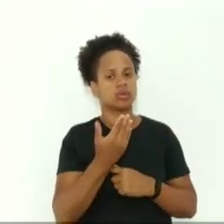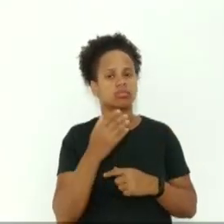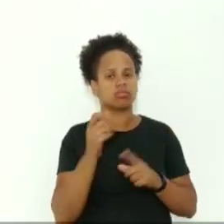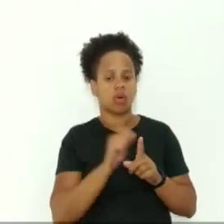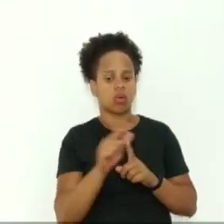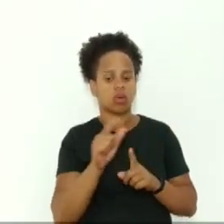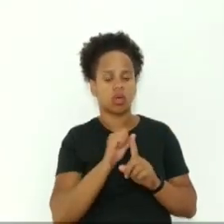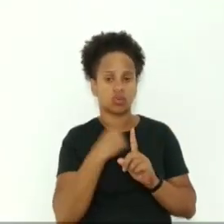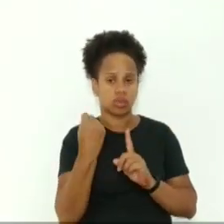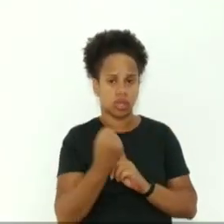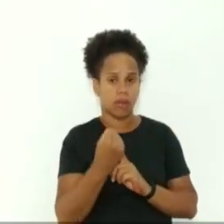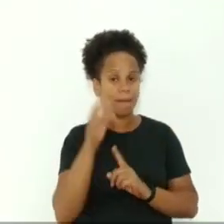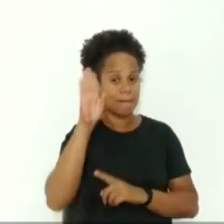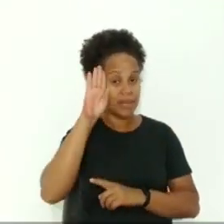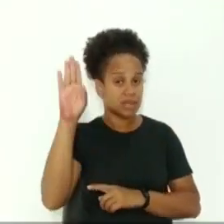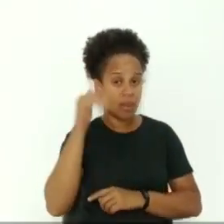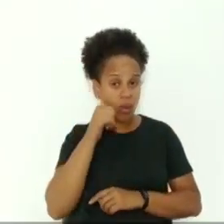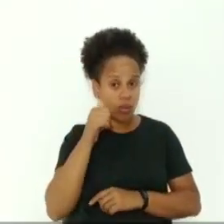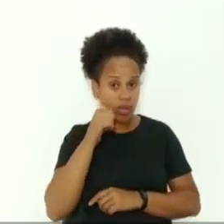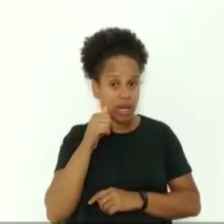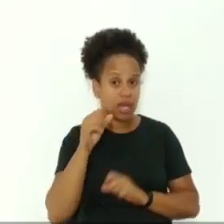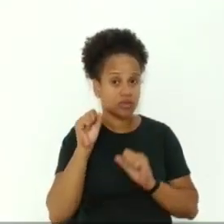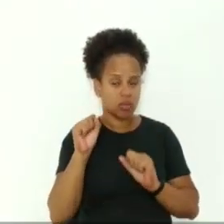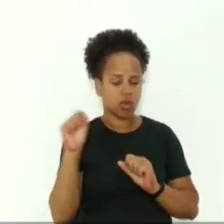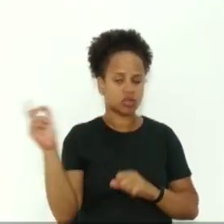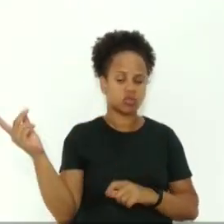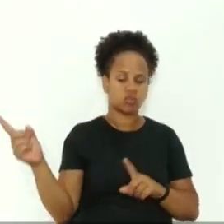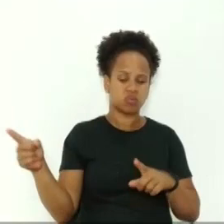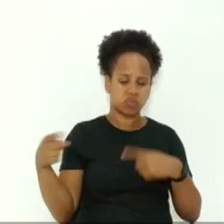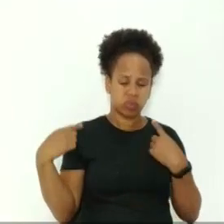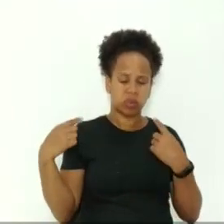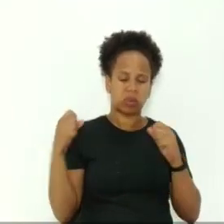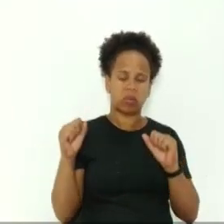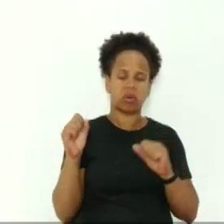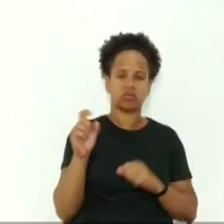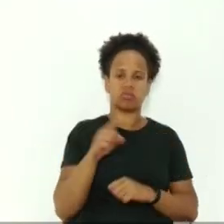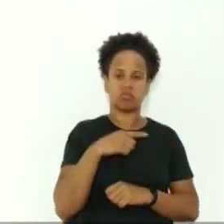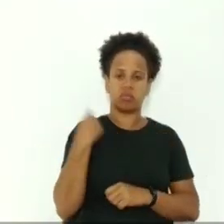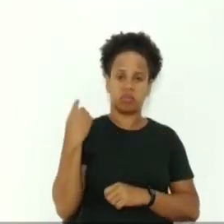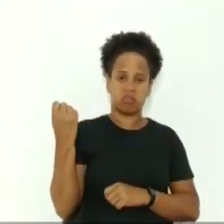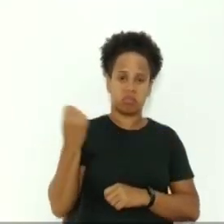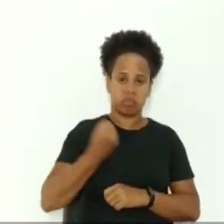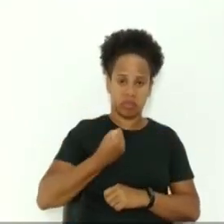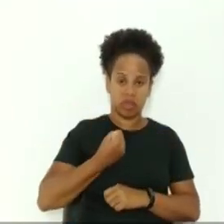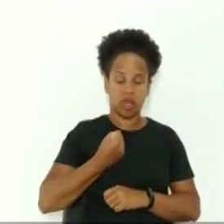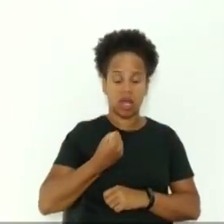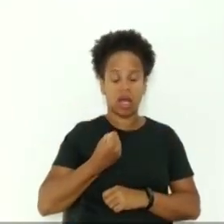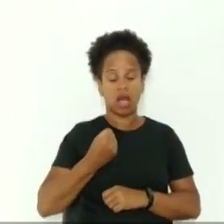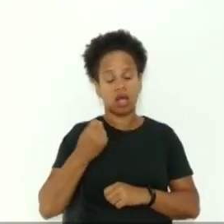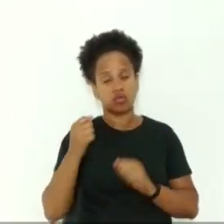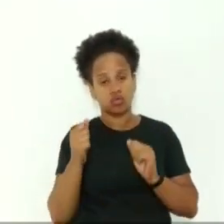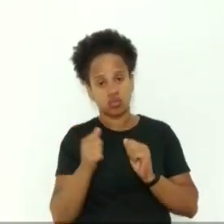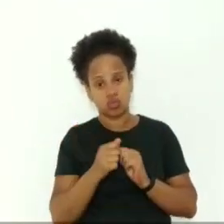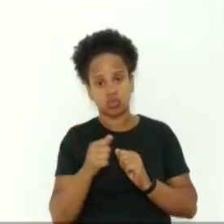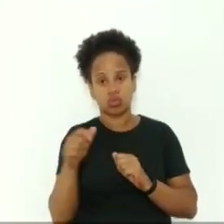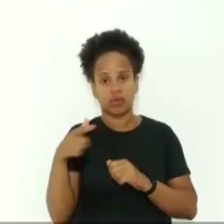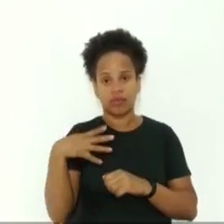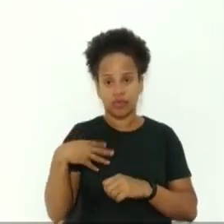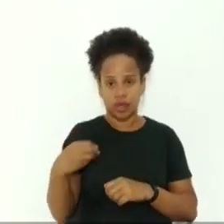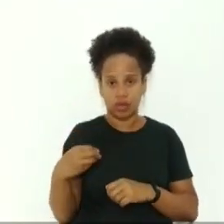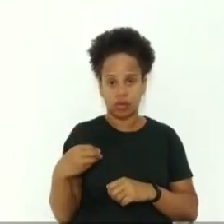têm ameaça à vida com seu companheiro, seus filhos, e, infelizmente, naquela oportunidade,